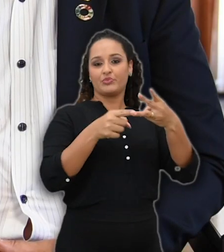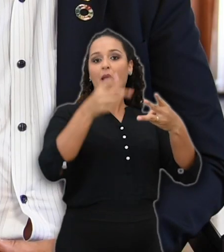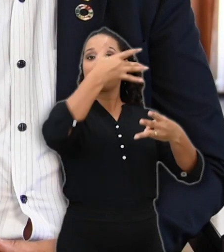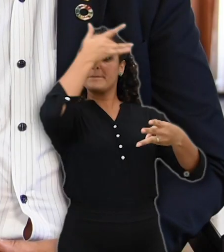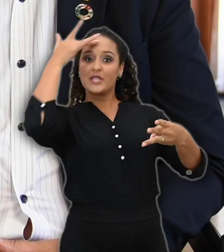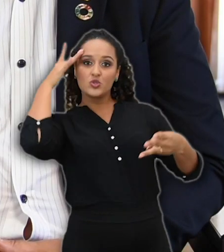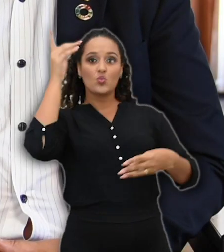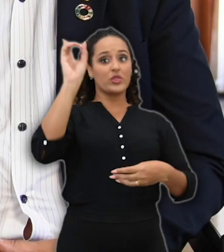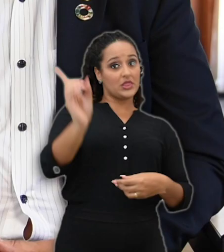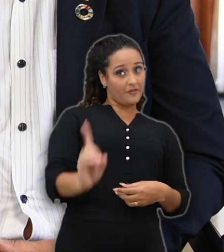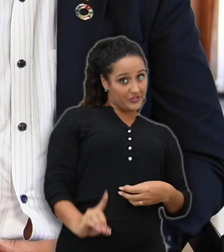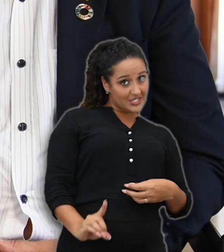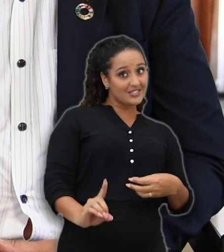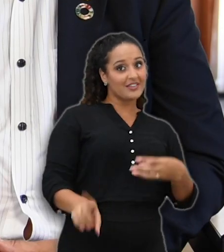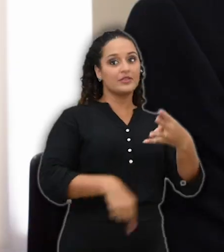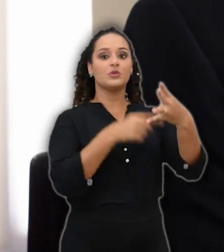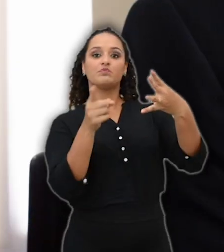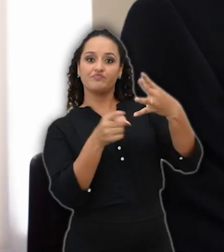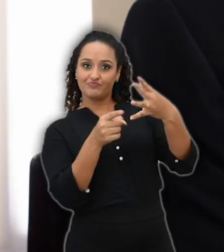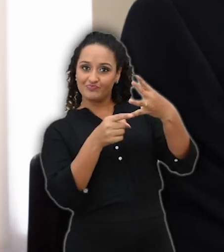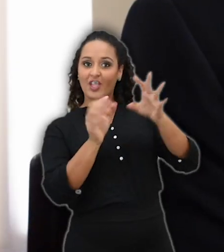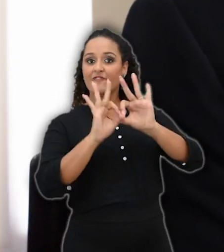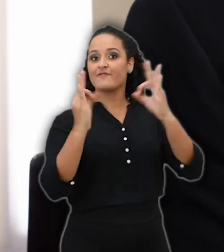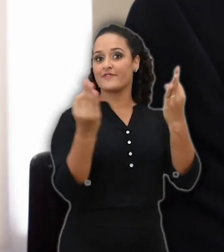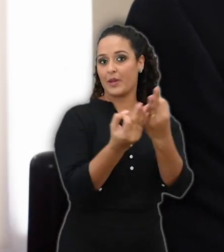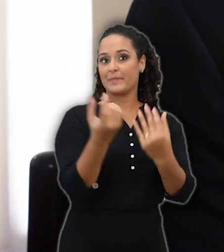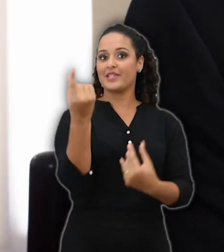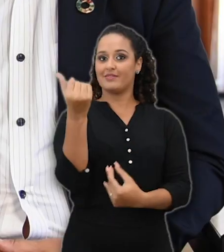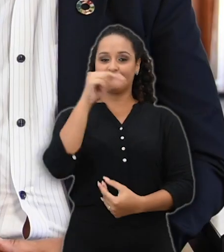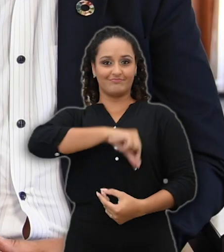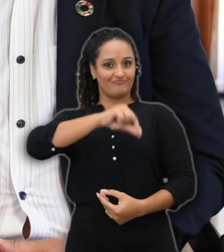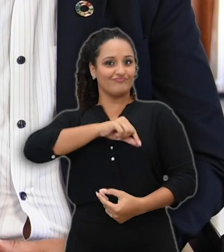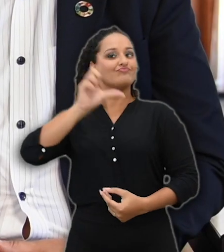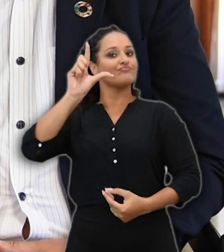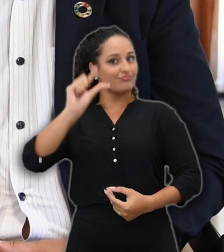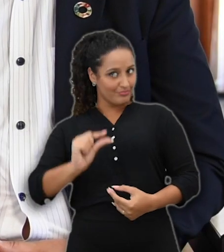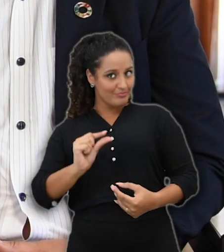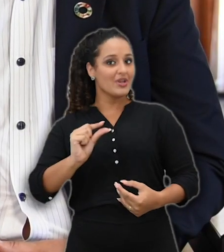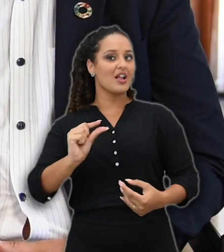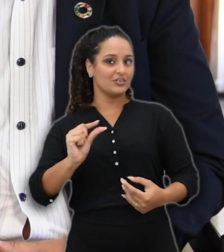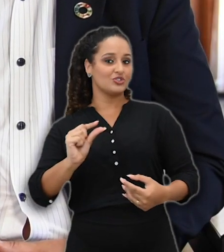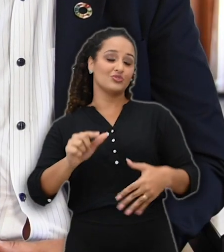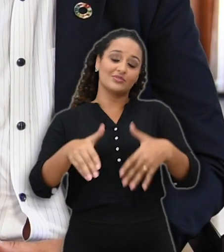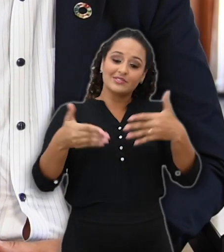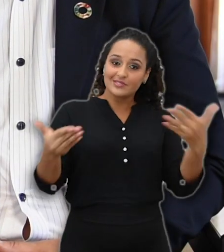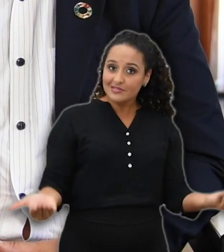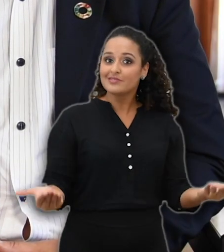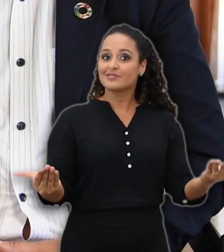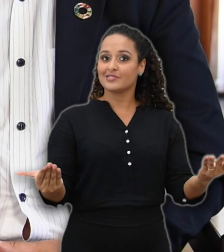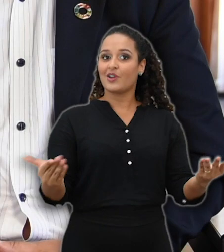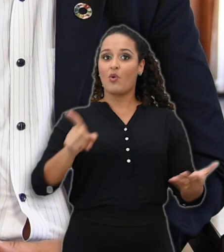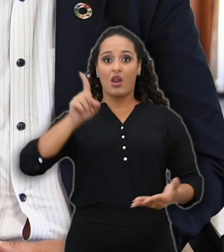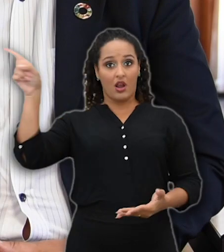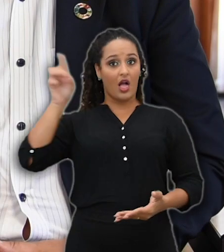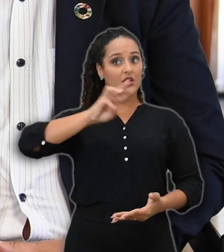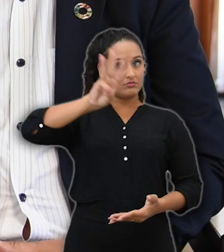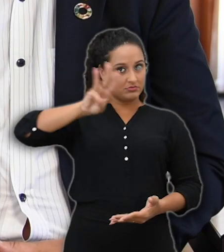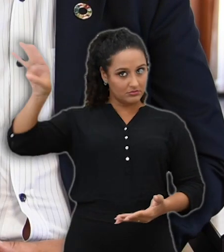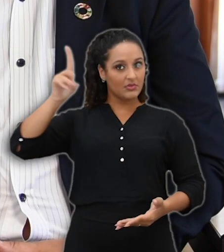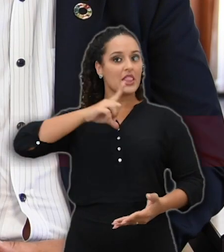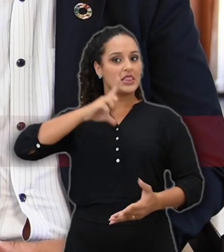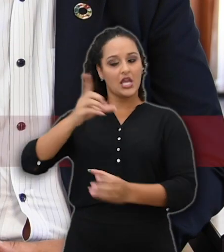ou pardo, ela tem a cota também para pessoas com deficiências e ela também tem a cota de renda.